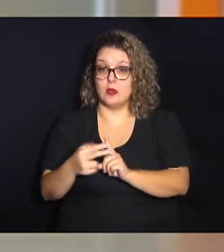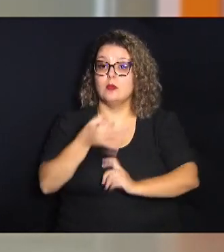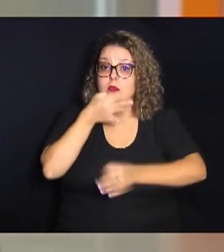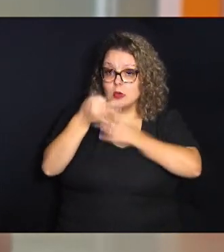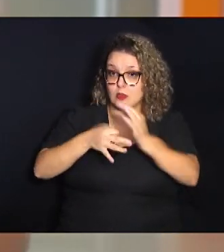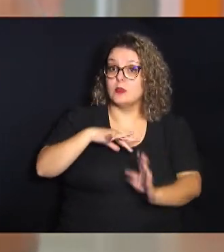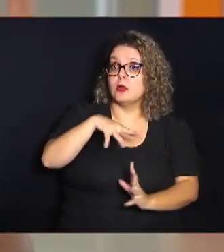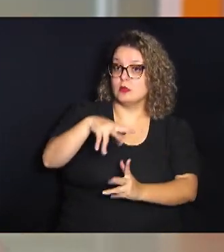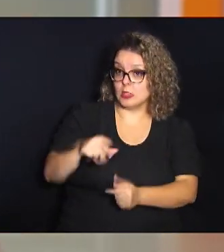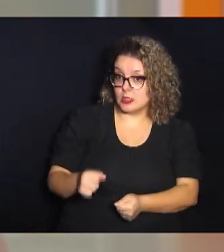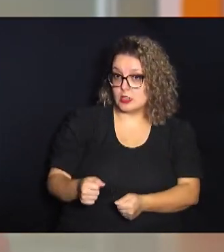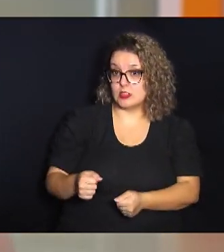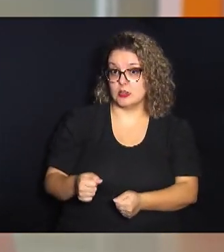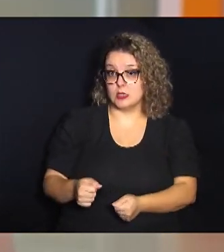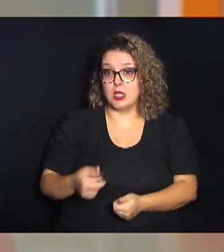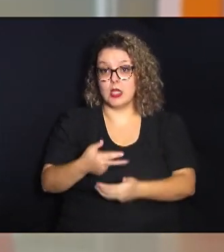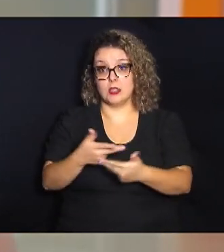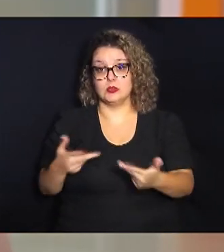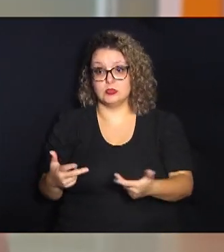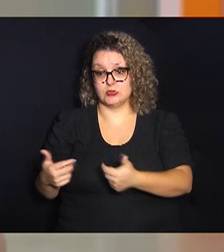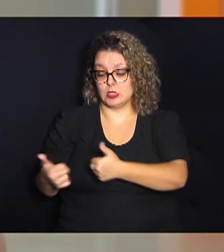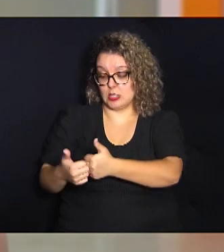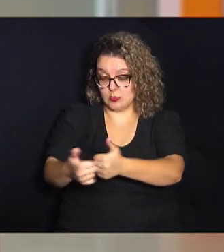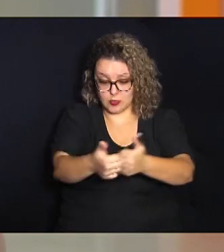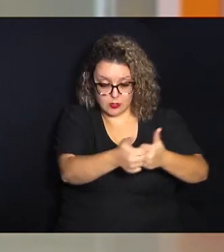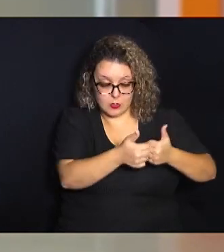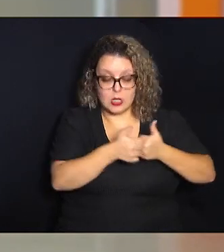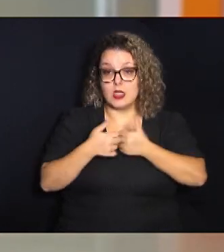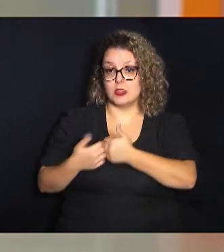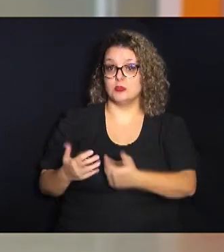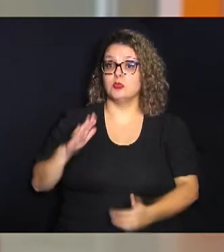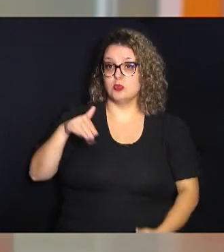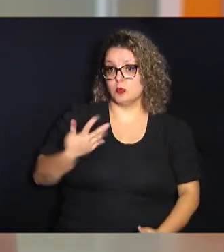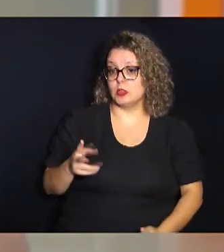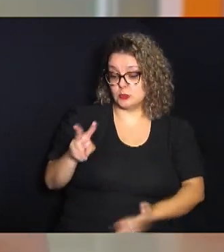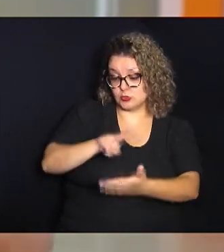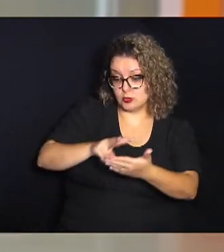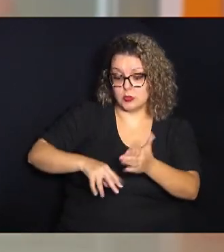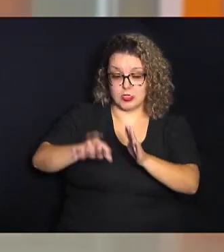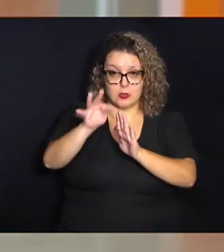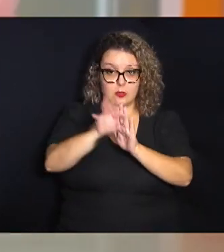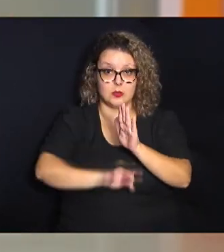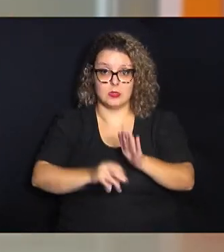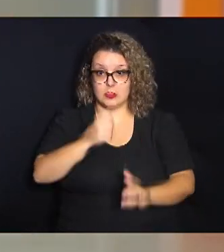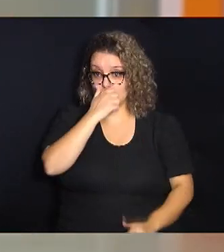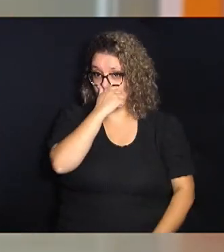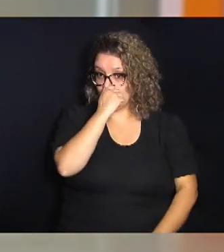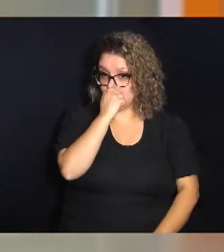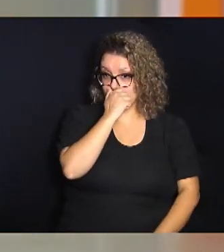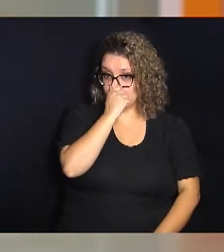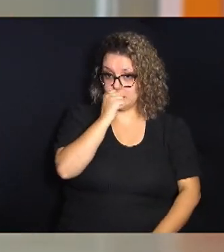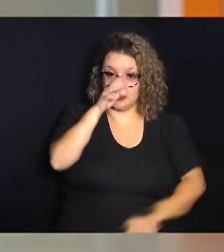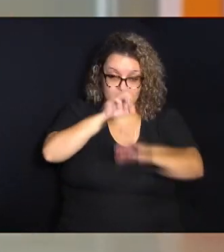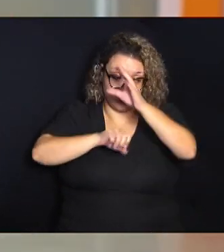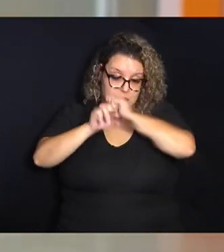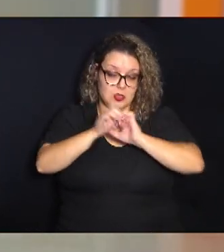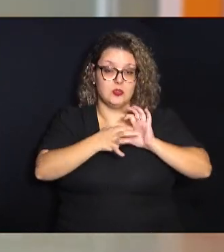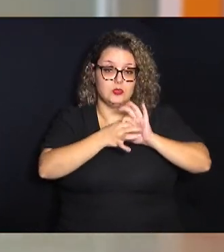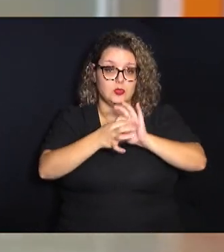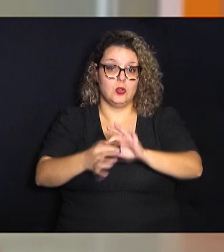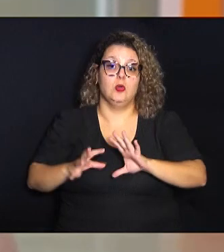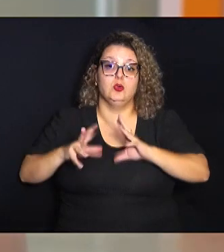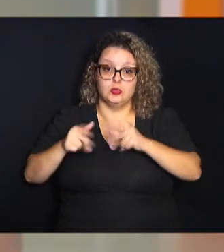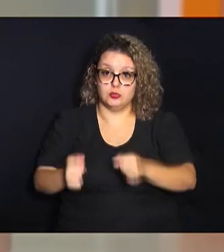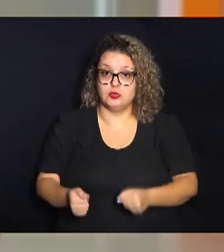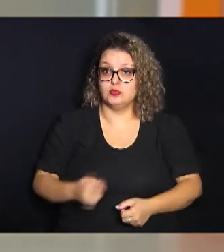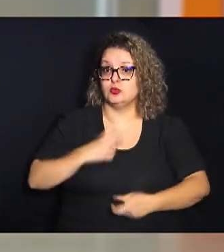mundo sobre as coisas que estão à nossa volta quando a gente está lendo um texto a gente está aprendendo com ele todo o contexto todas